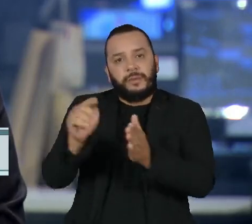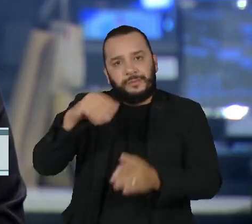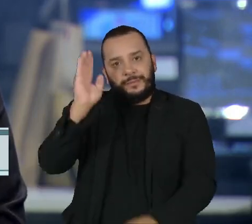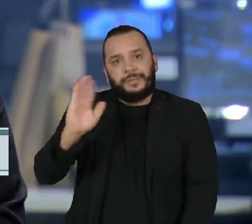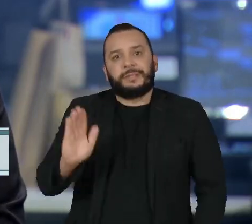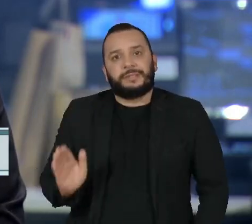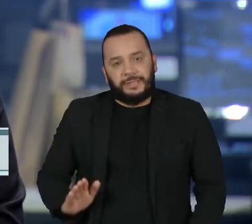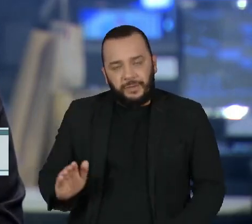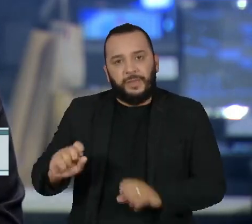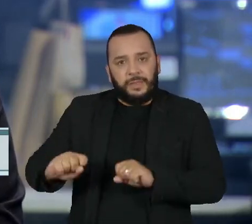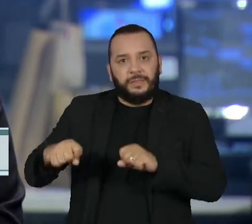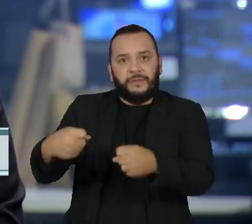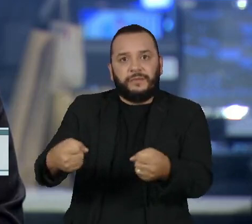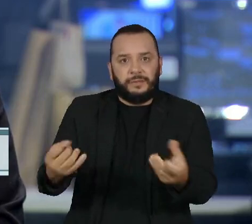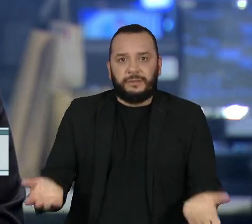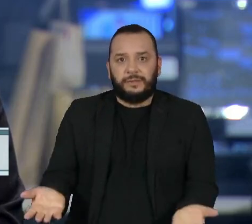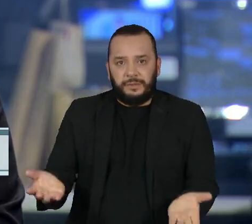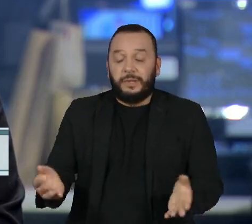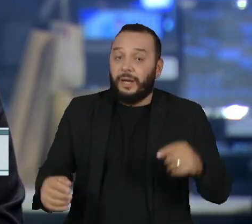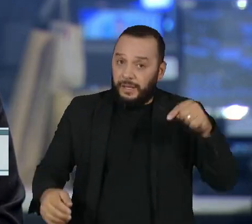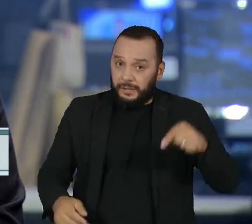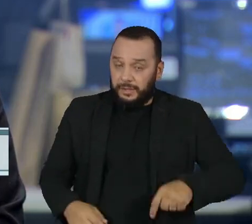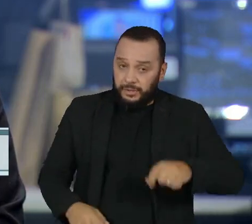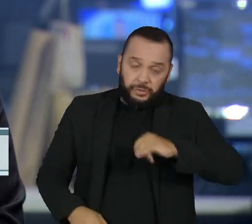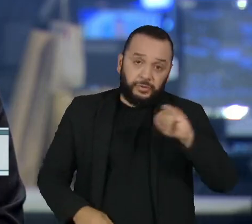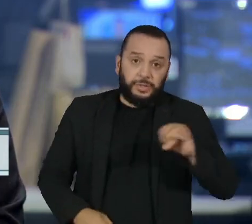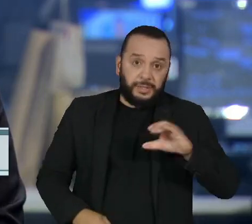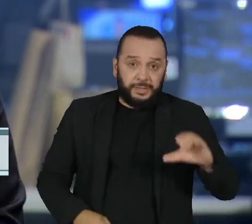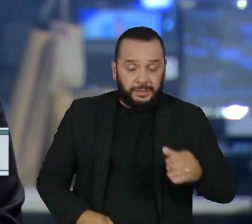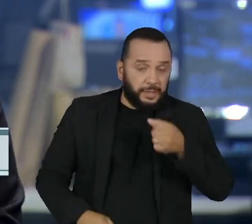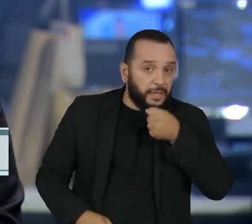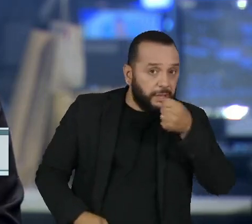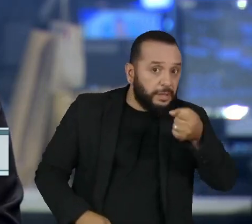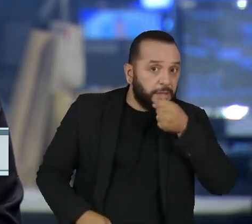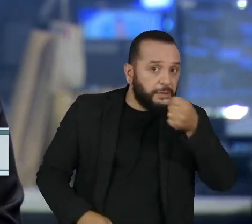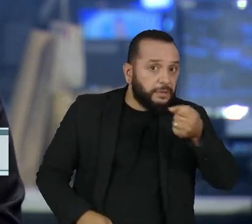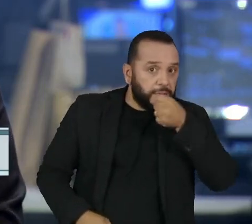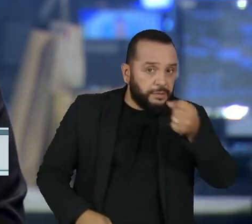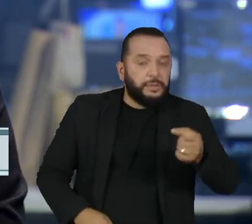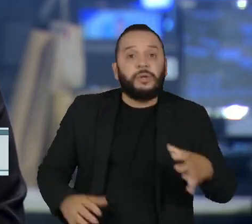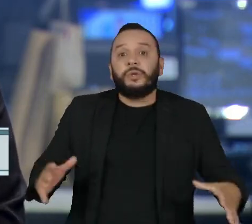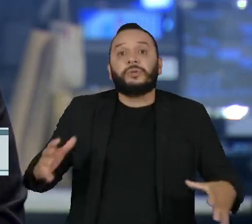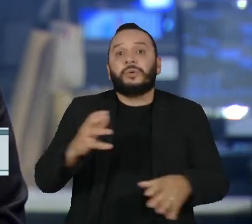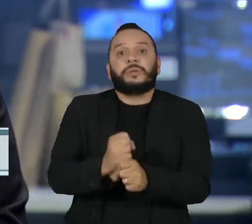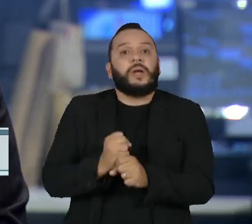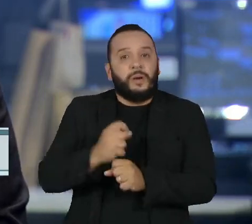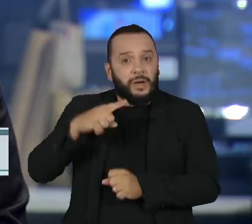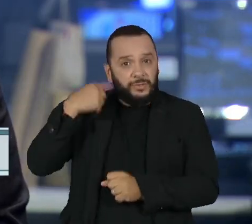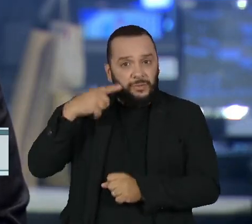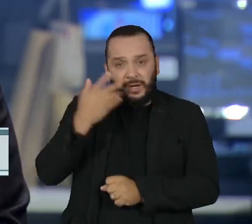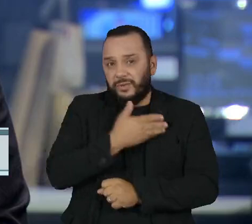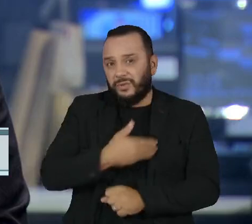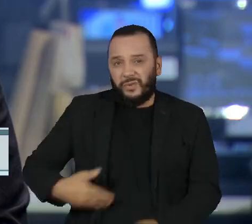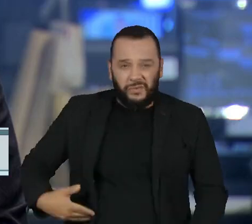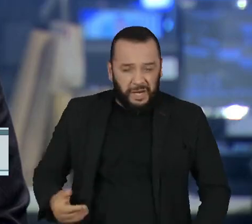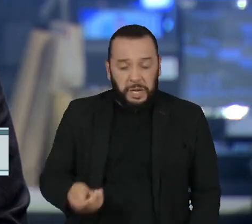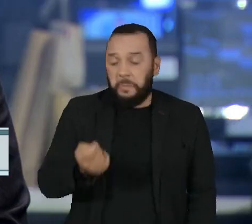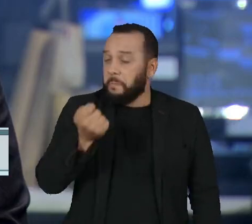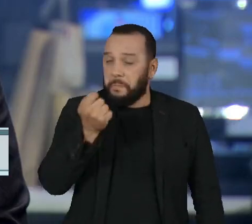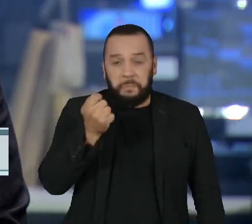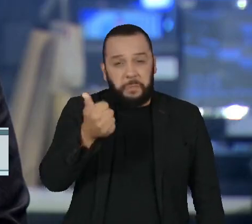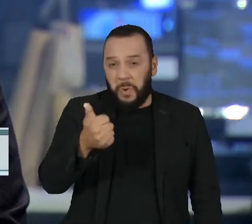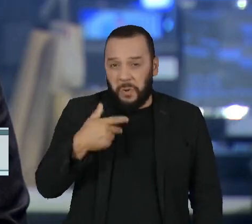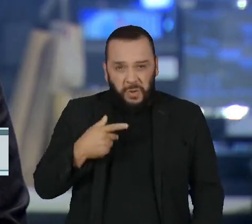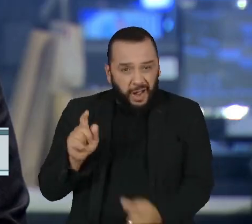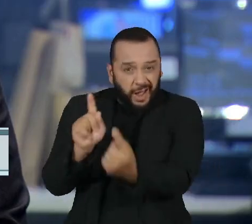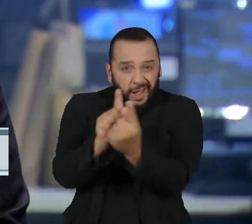levantamento feito pelo jornalismo da TV Cultura revela que o número de defensores públicos está longe de ser o ideal para dar conta